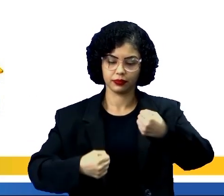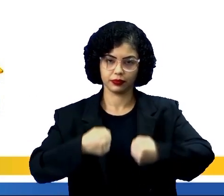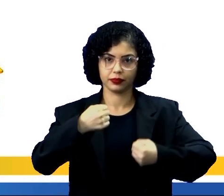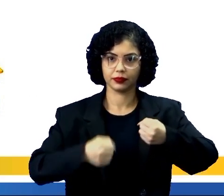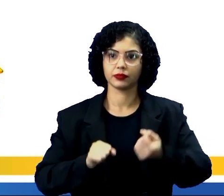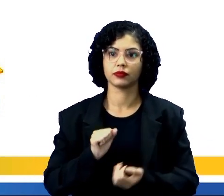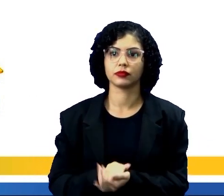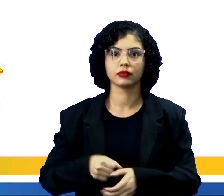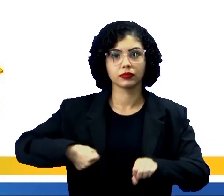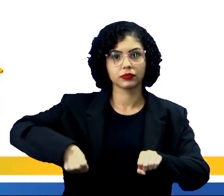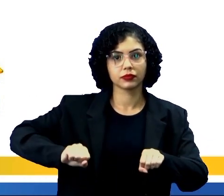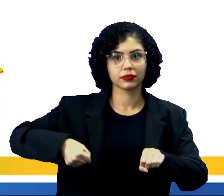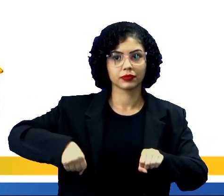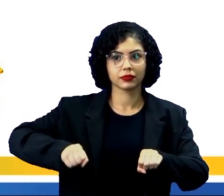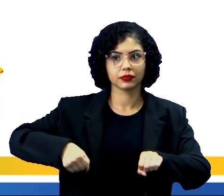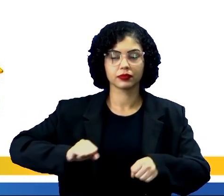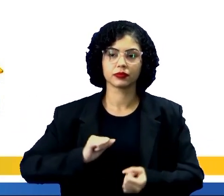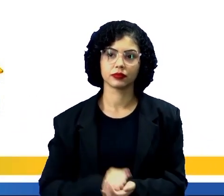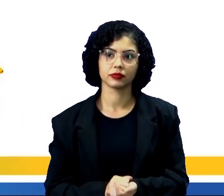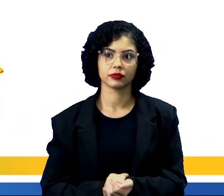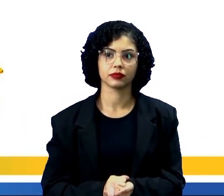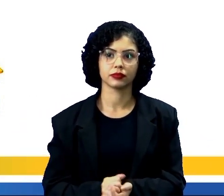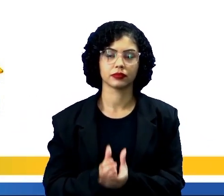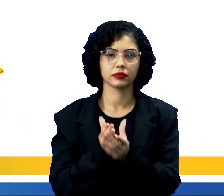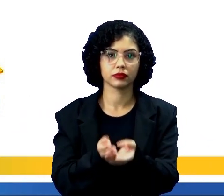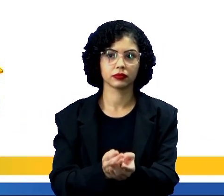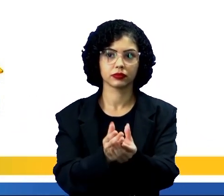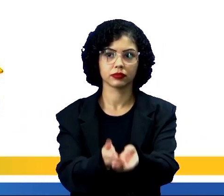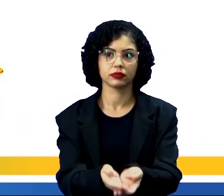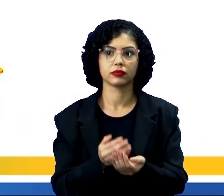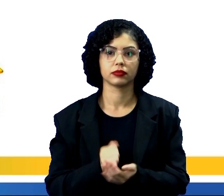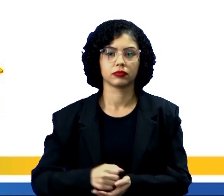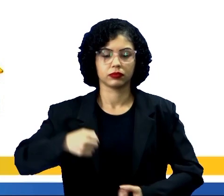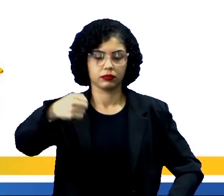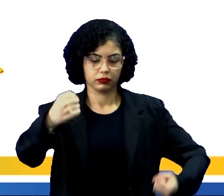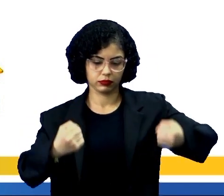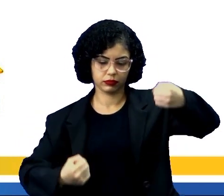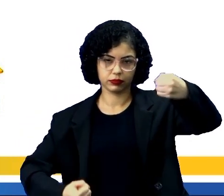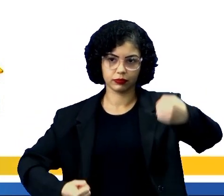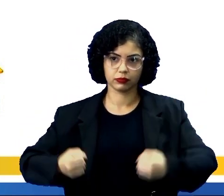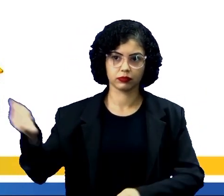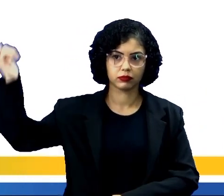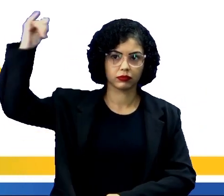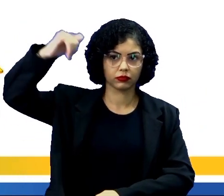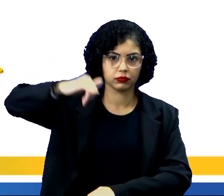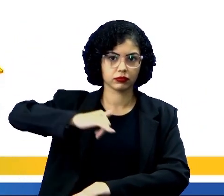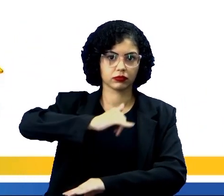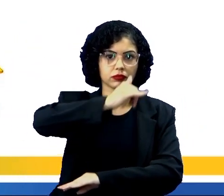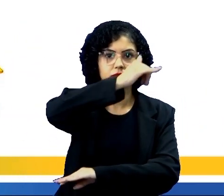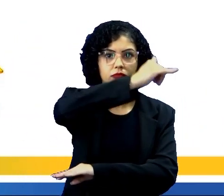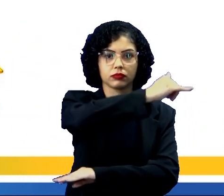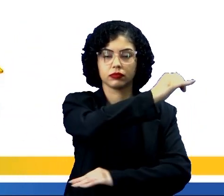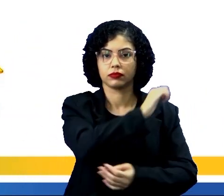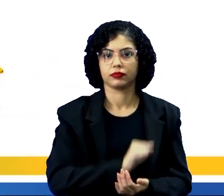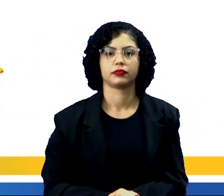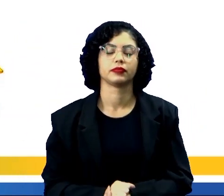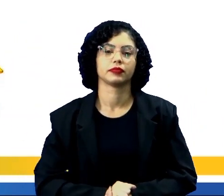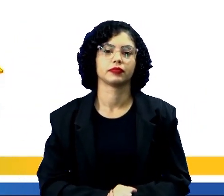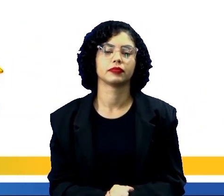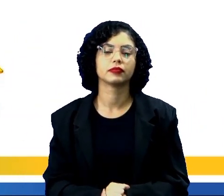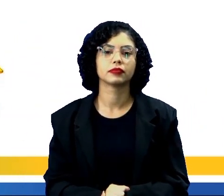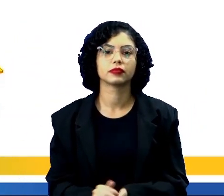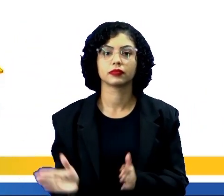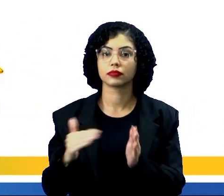carro, a moto, o barco, o caminhão, o avião. E aí, né?